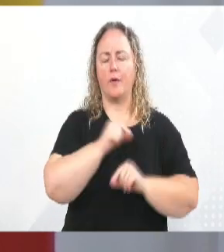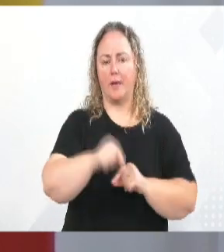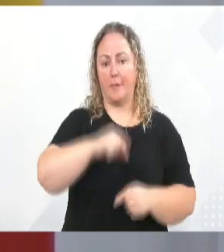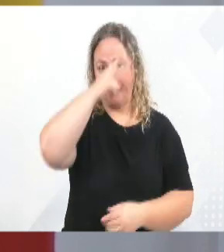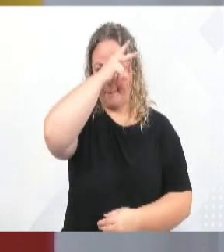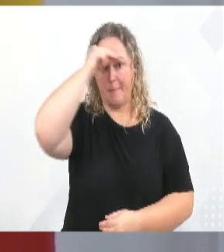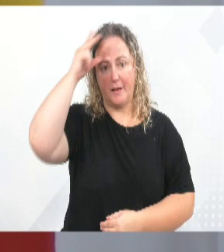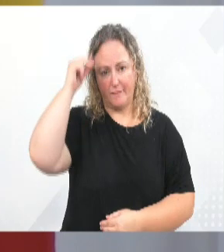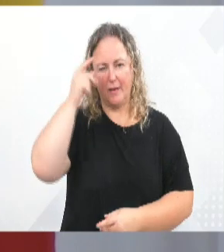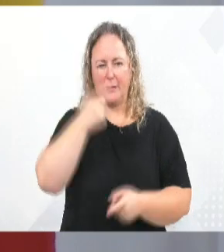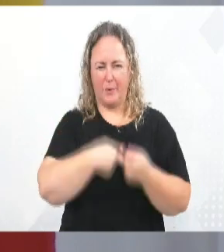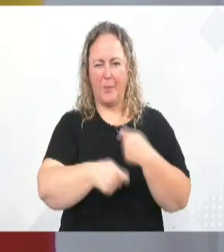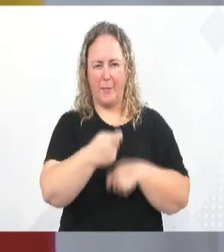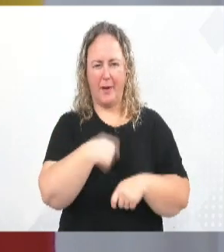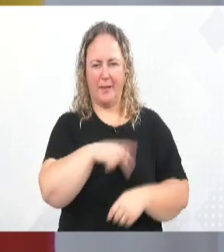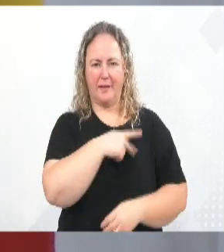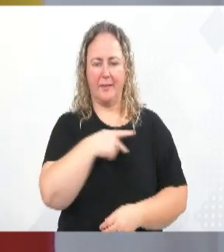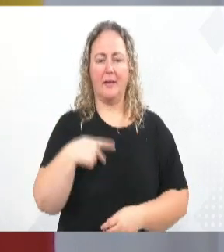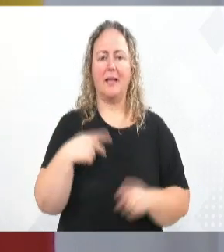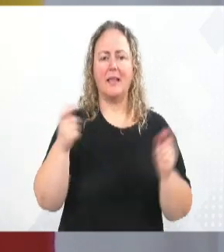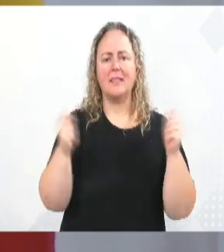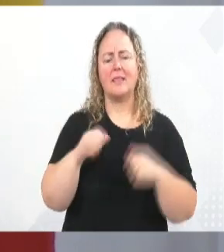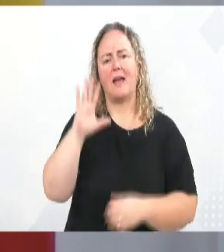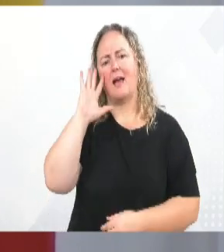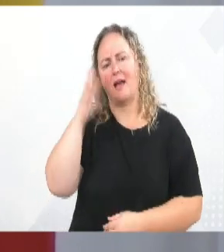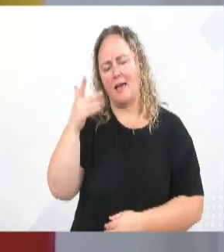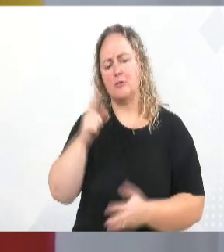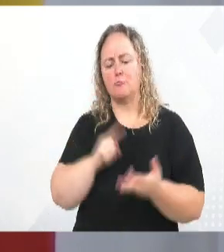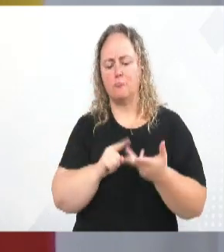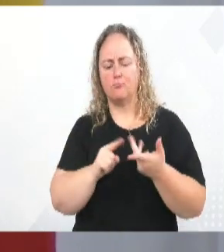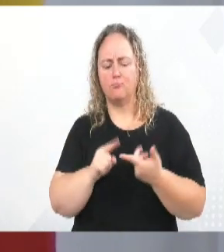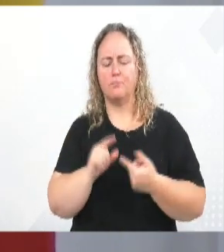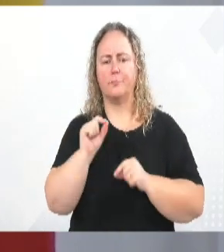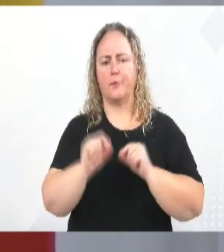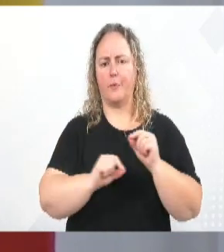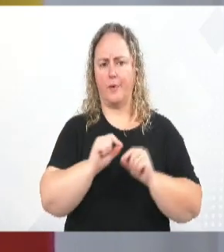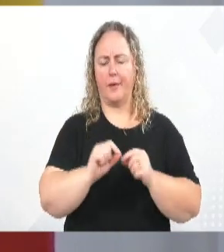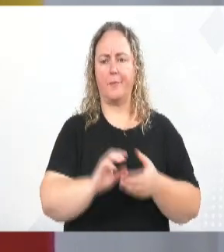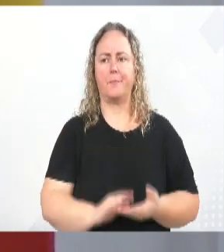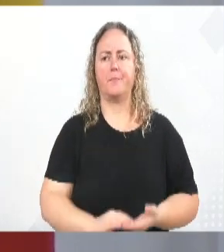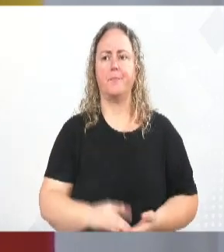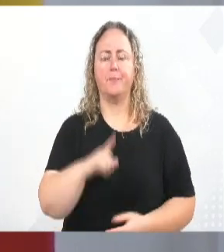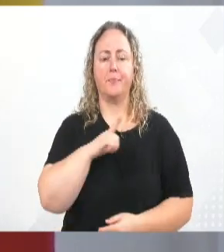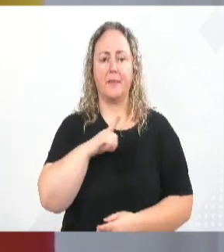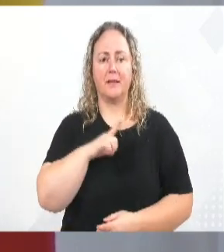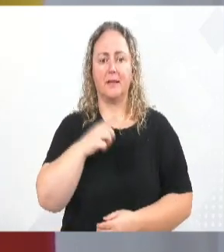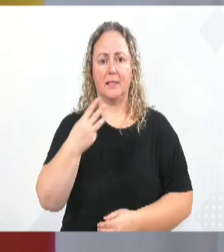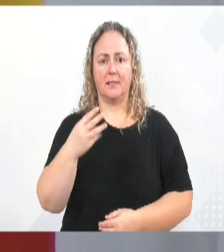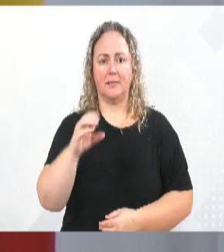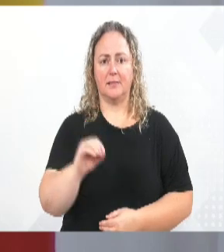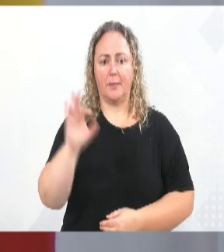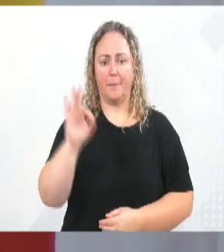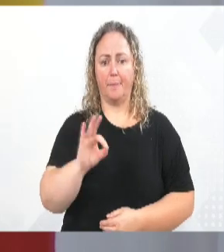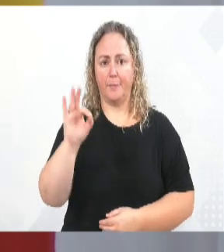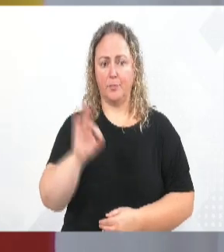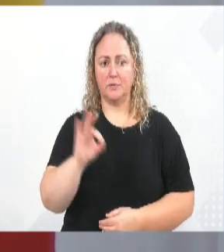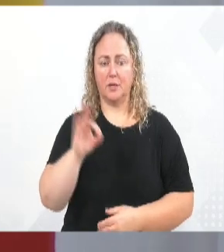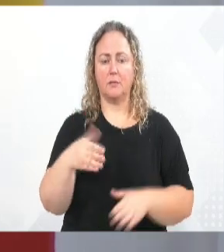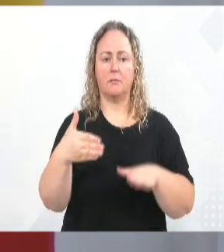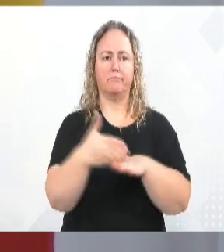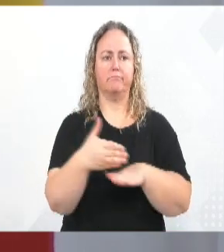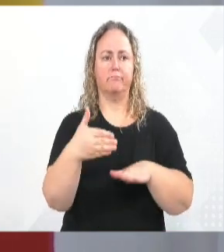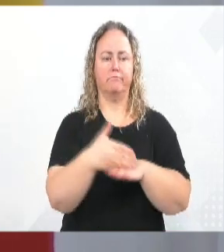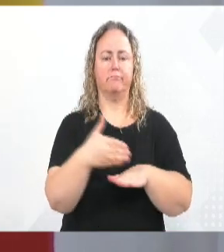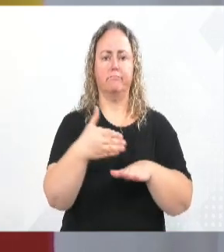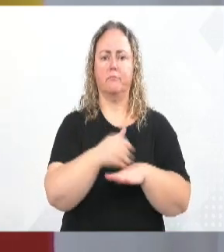possa providenciar algumas questões. Dentre elas, existe aproximadamente 30% de pessoas que não comparecem tanto